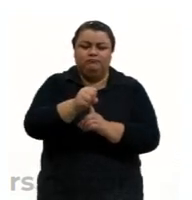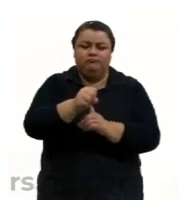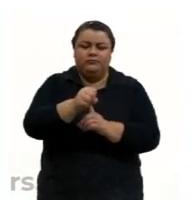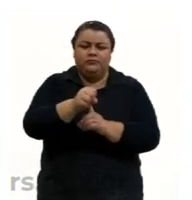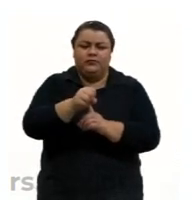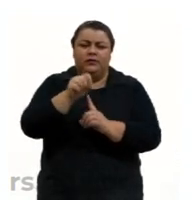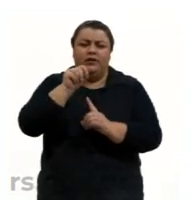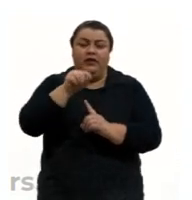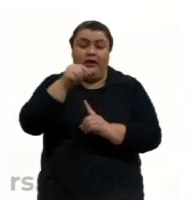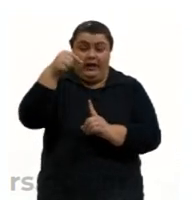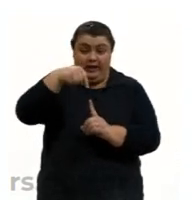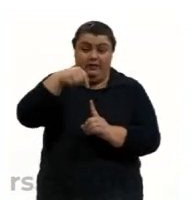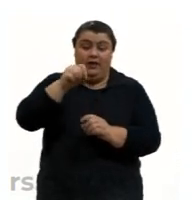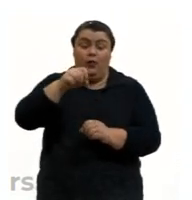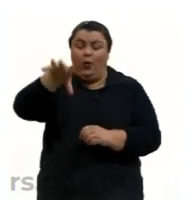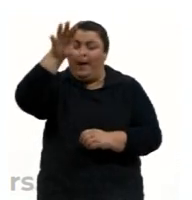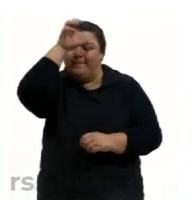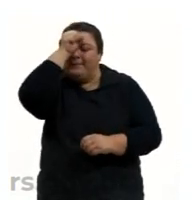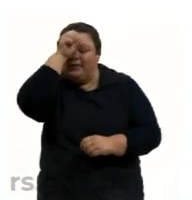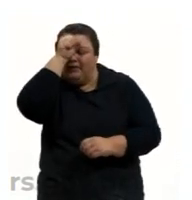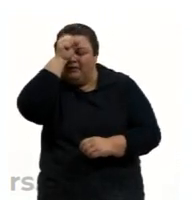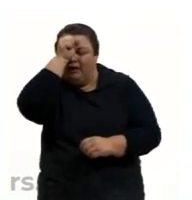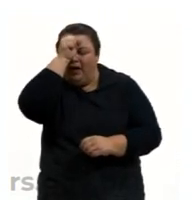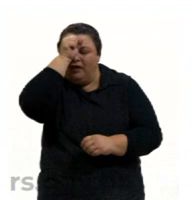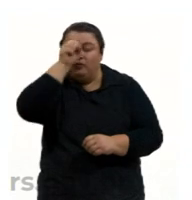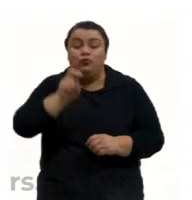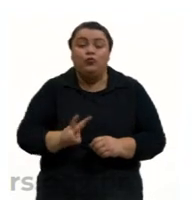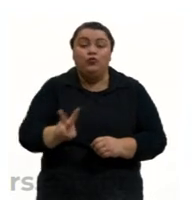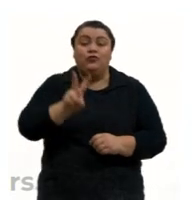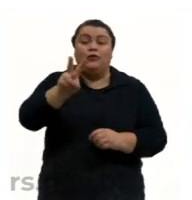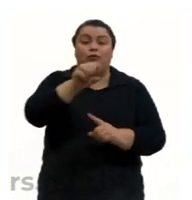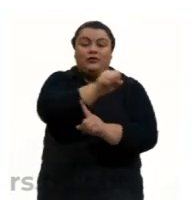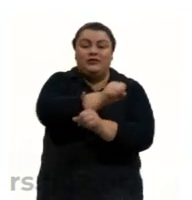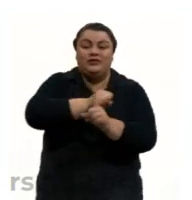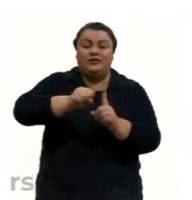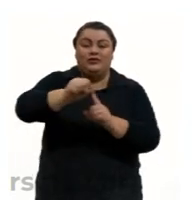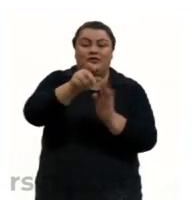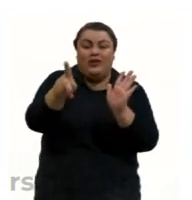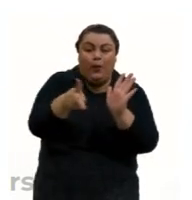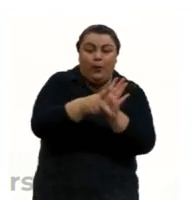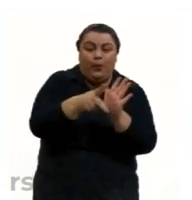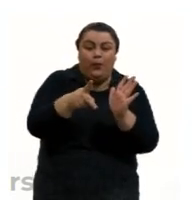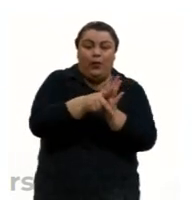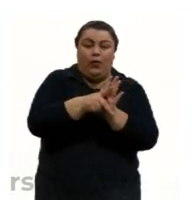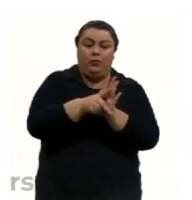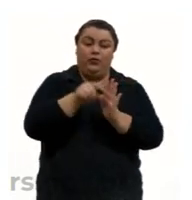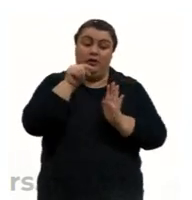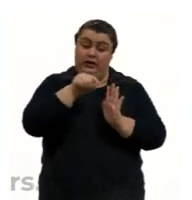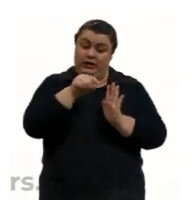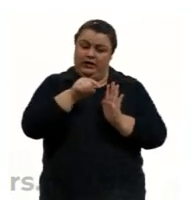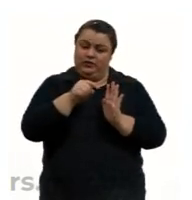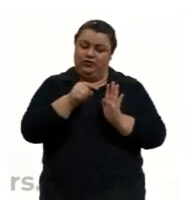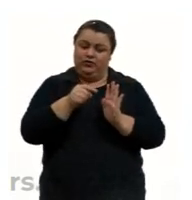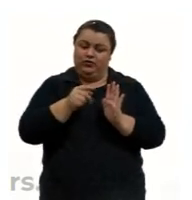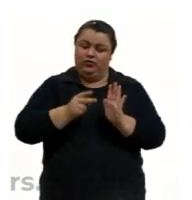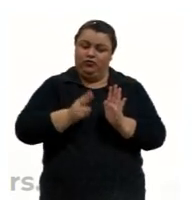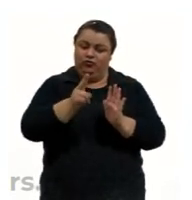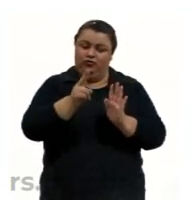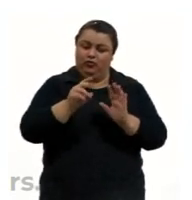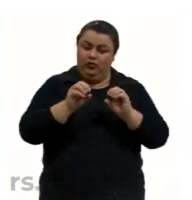um aprendizado dos valores sociais. Esse aprendizado, nós vamos repassando, as várias